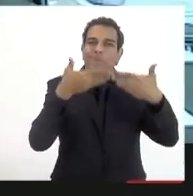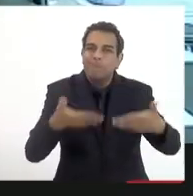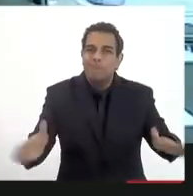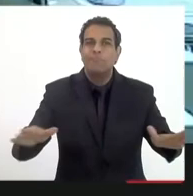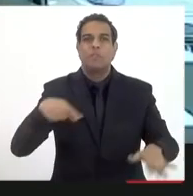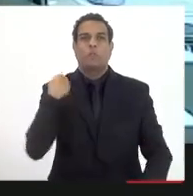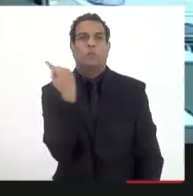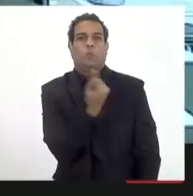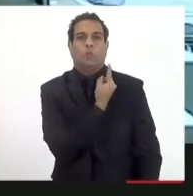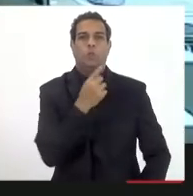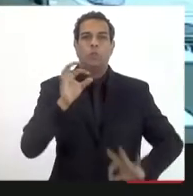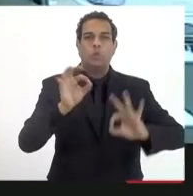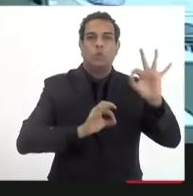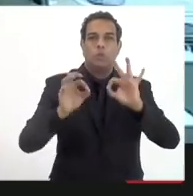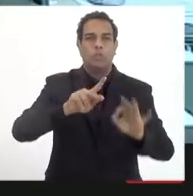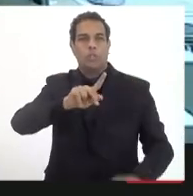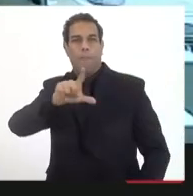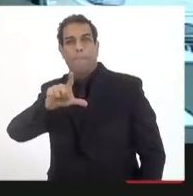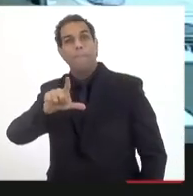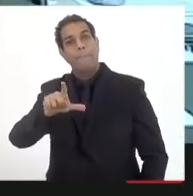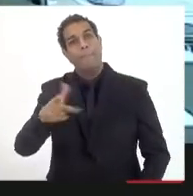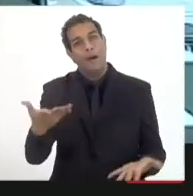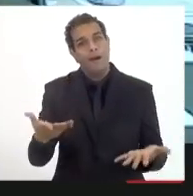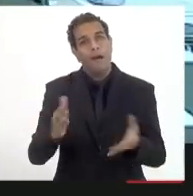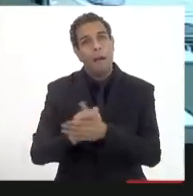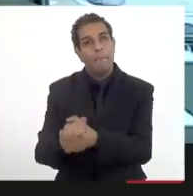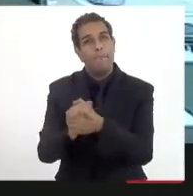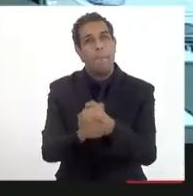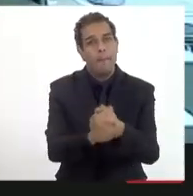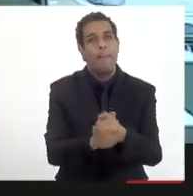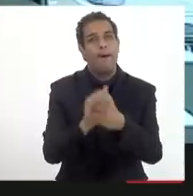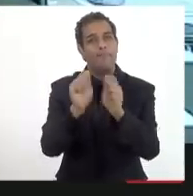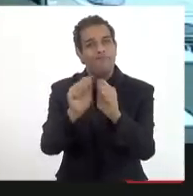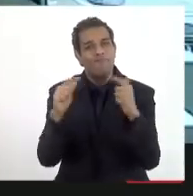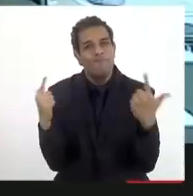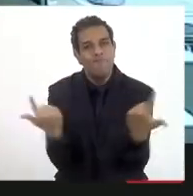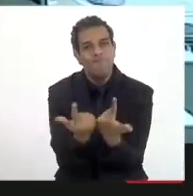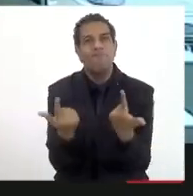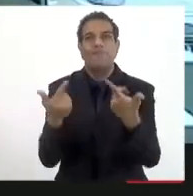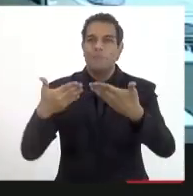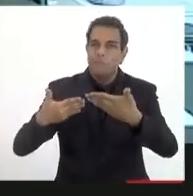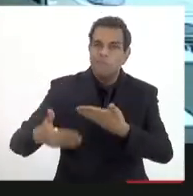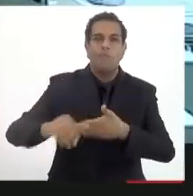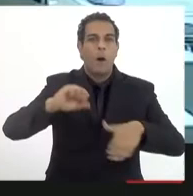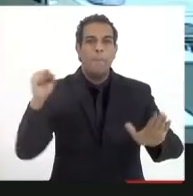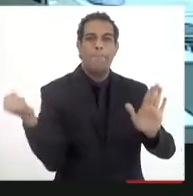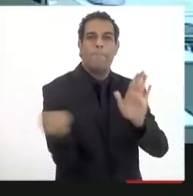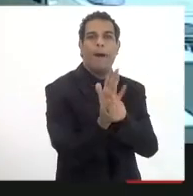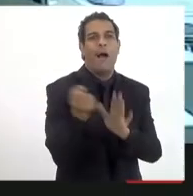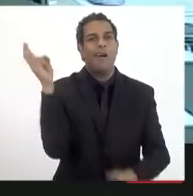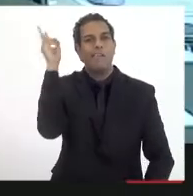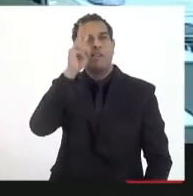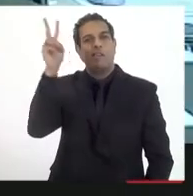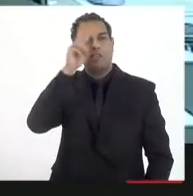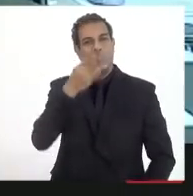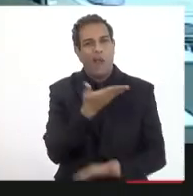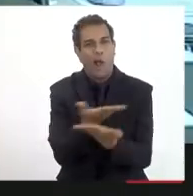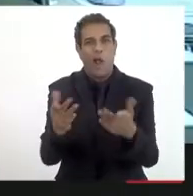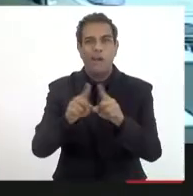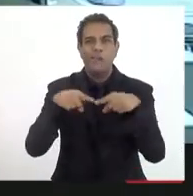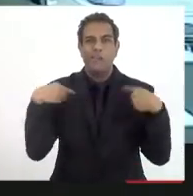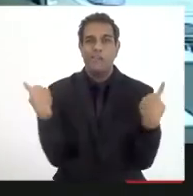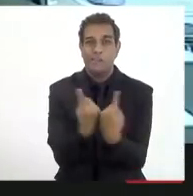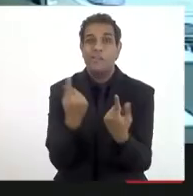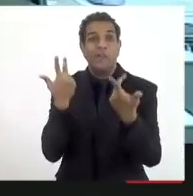então, era isso que eu tinha que colocar e parabenizar a lei por essa possibilidade e da mesma forma que as